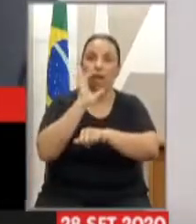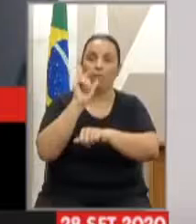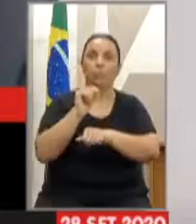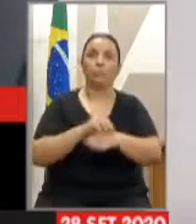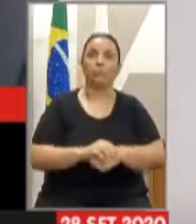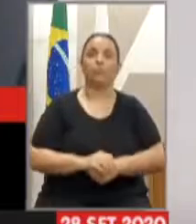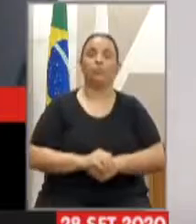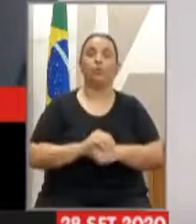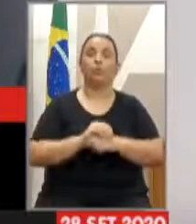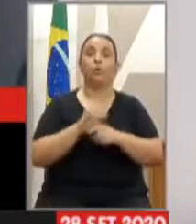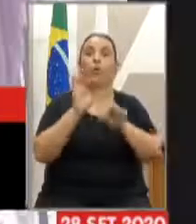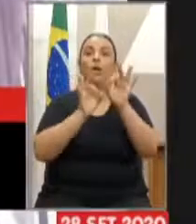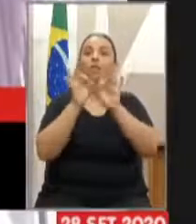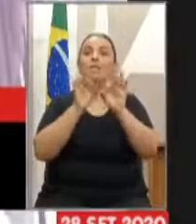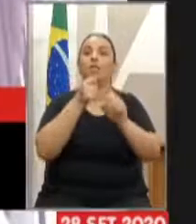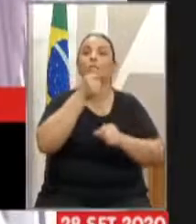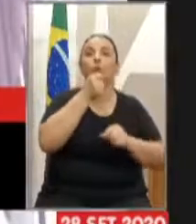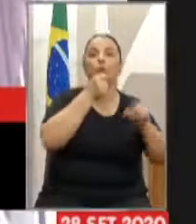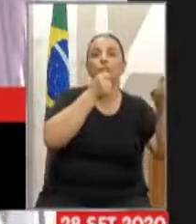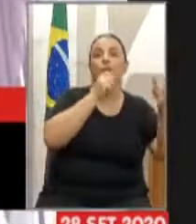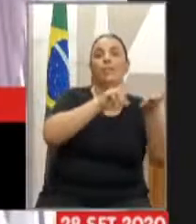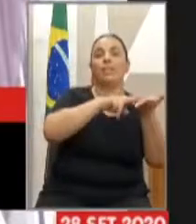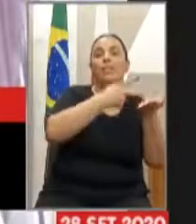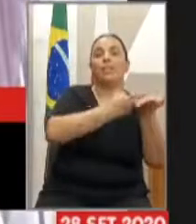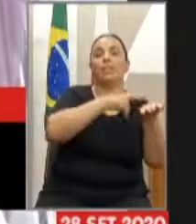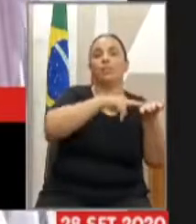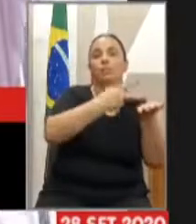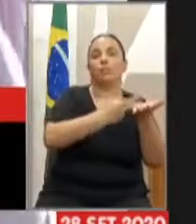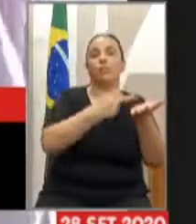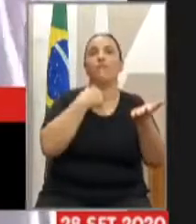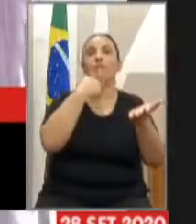Se ela clicar no microfone dela, só a imagem dela não aparece.